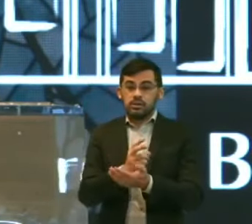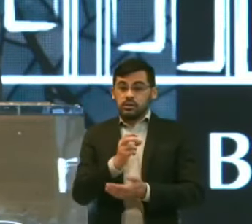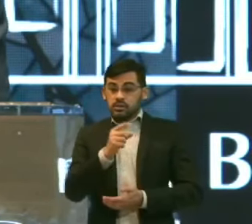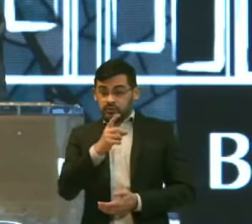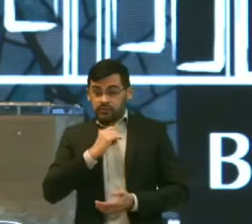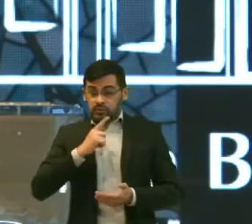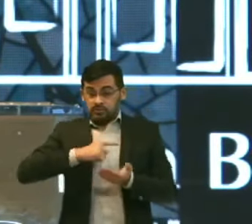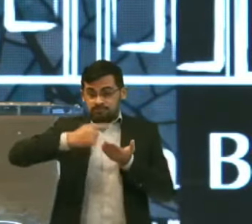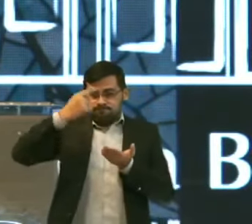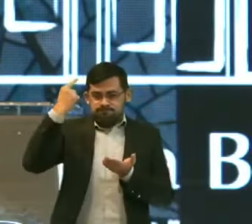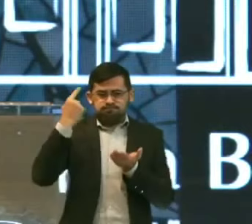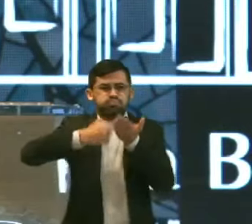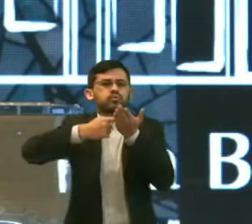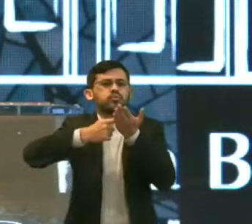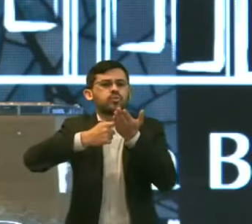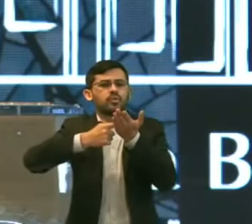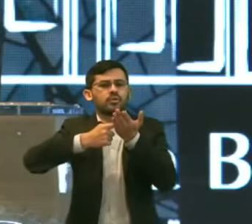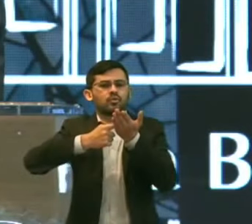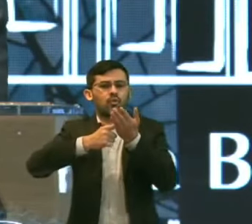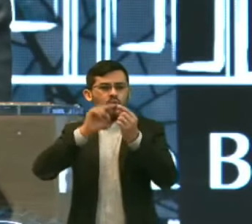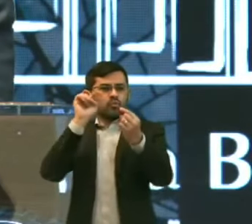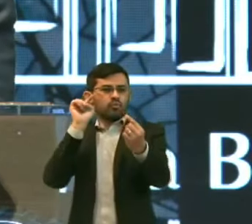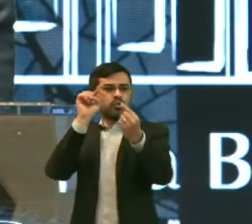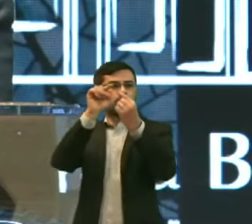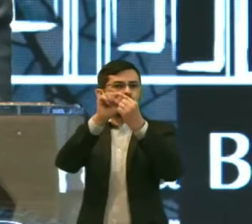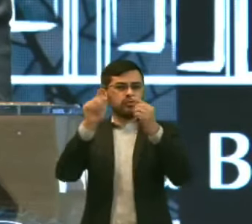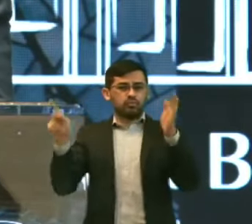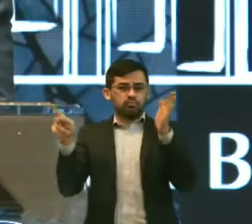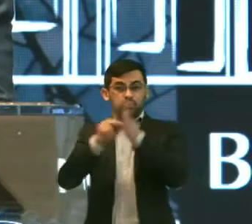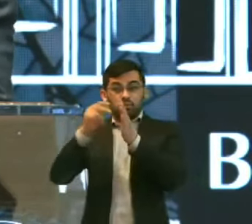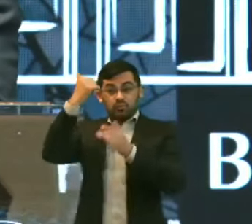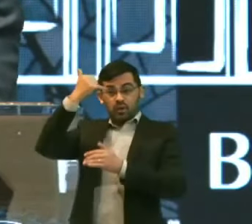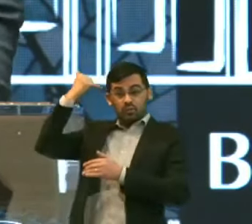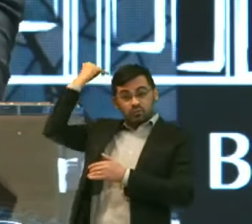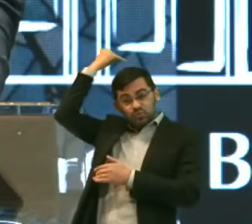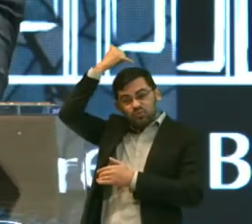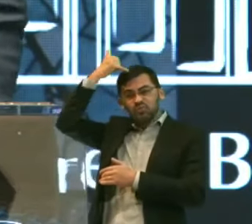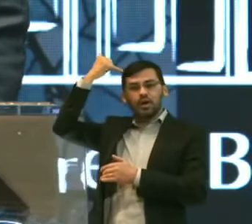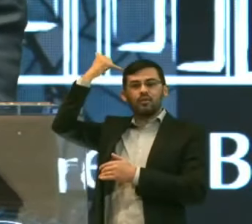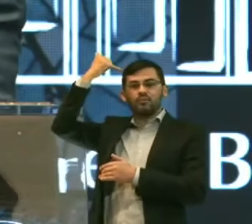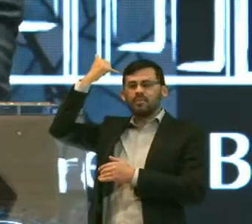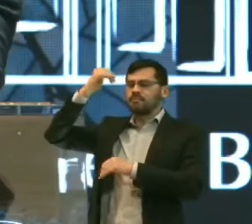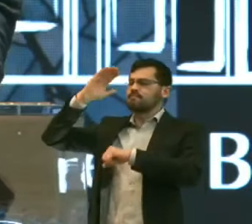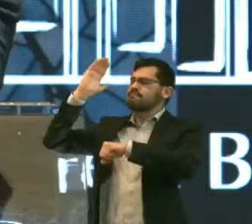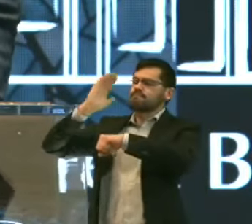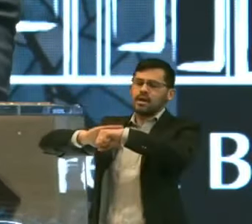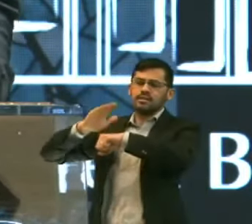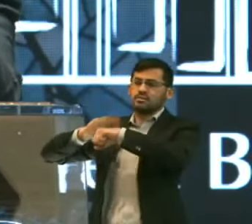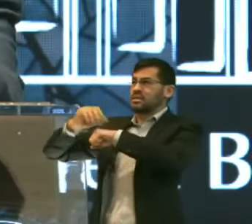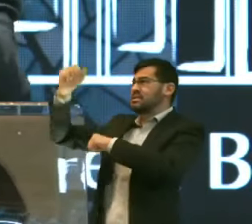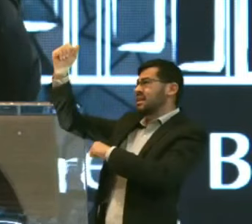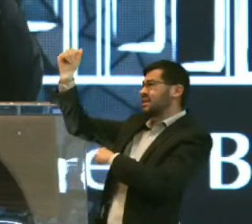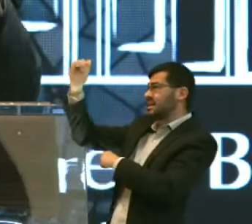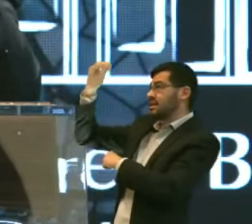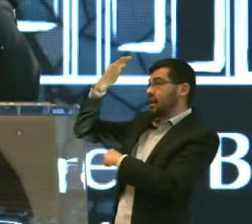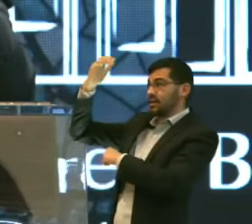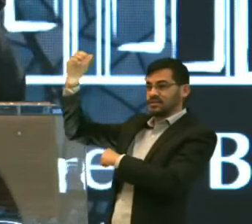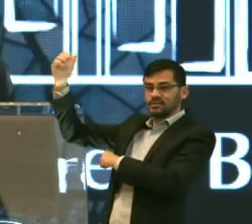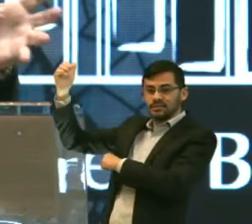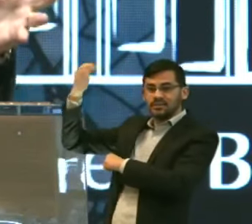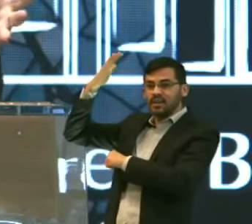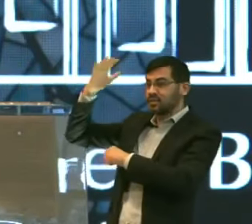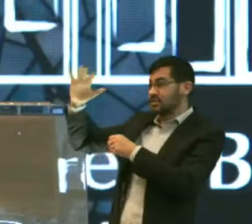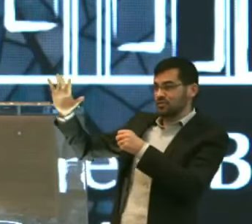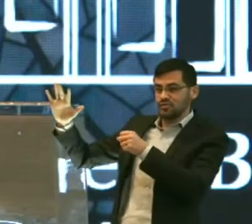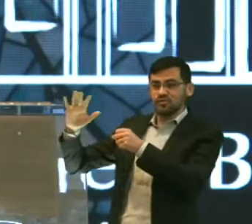se comprometer Com o propósito Da unção Mais graça O Senhor Vai dar Sobre a sua